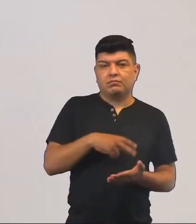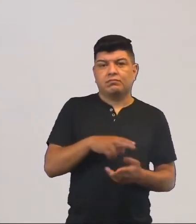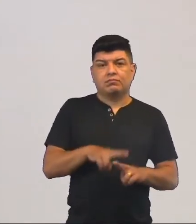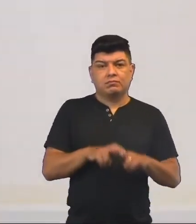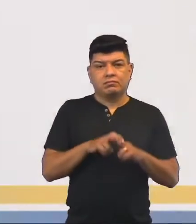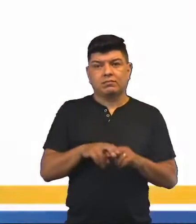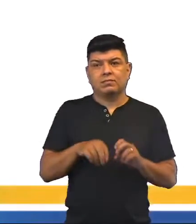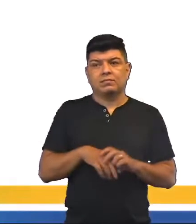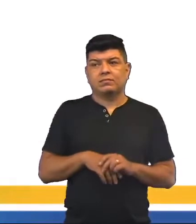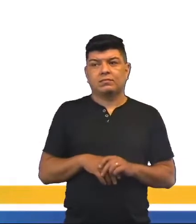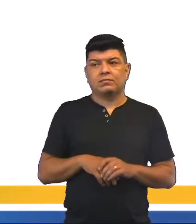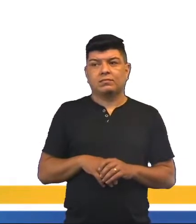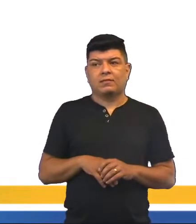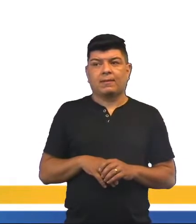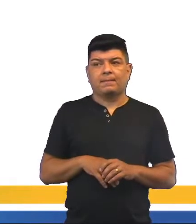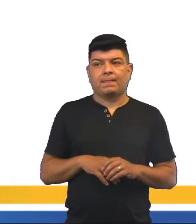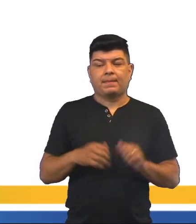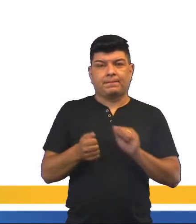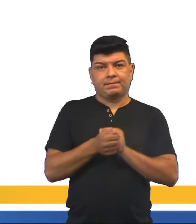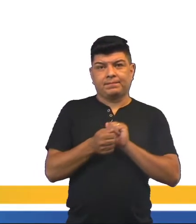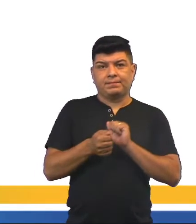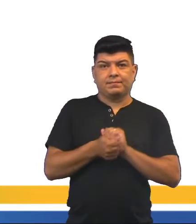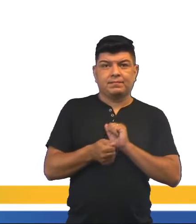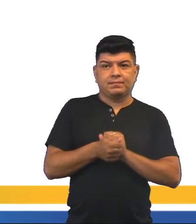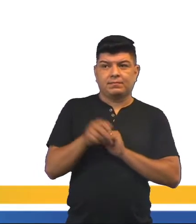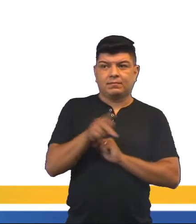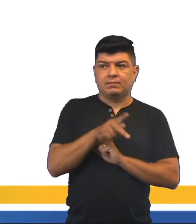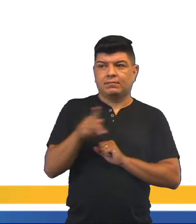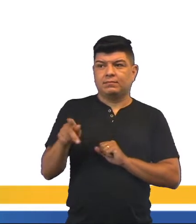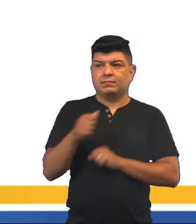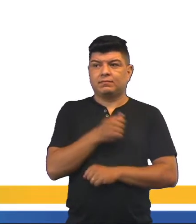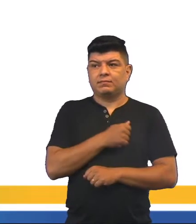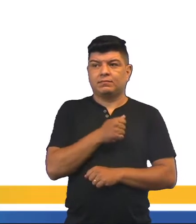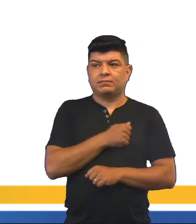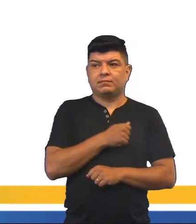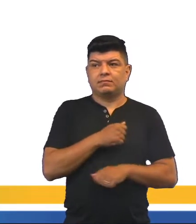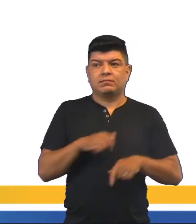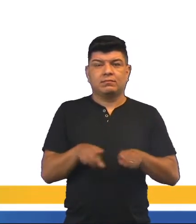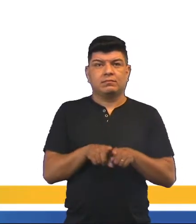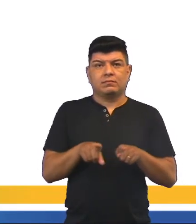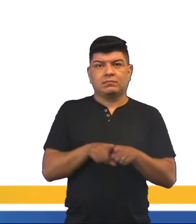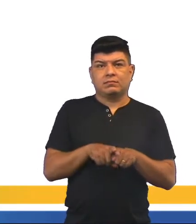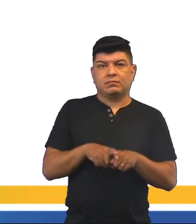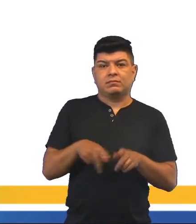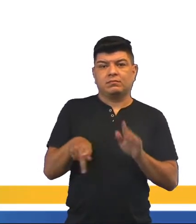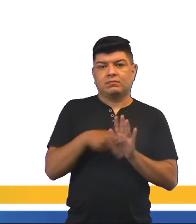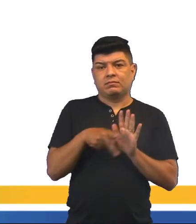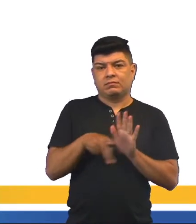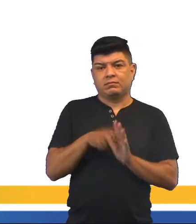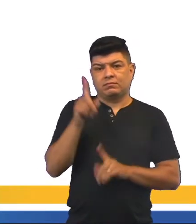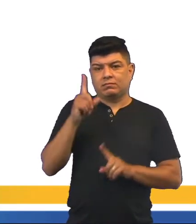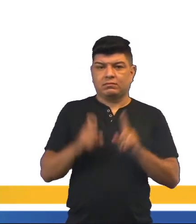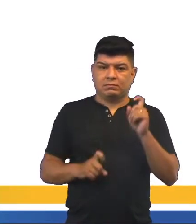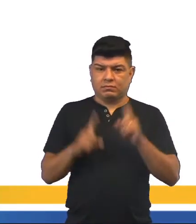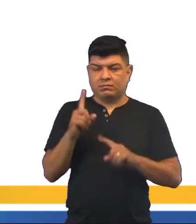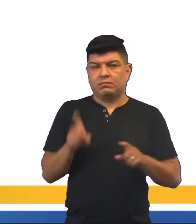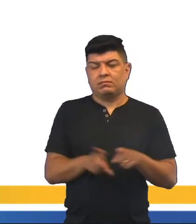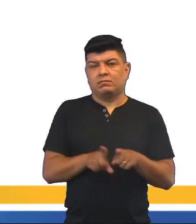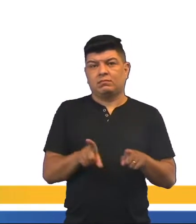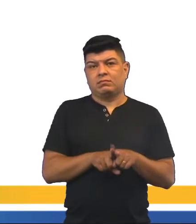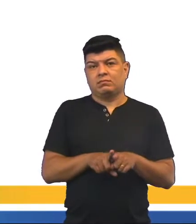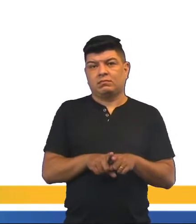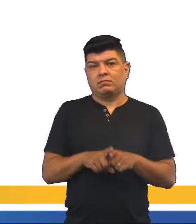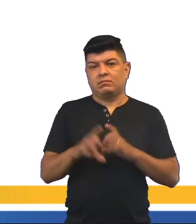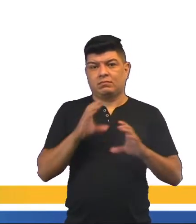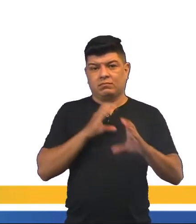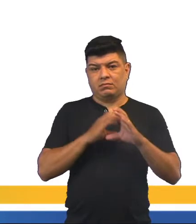Então, vamos lá. Juntos, né? O professor e aluno, juntos, sua própria forma expressiva e a